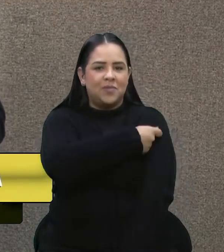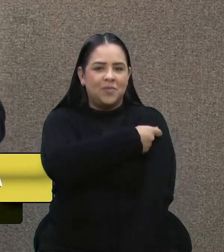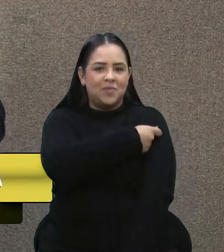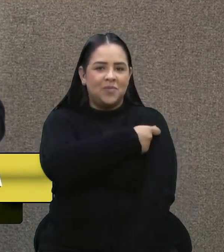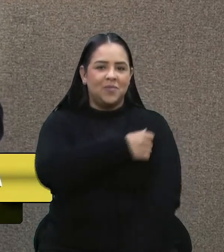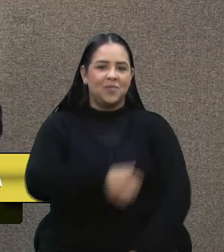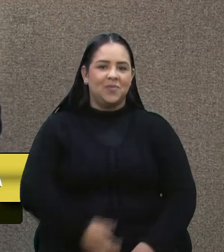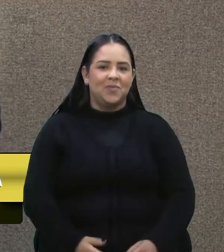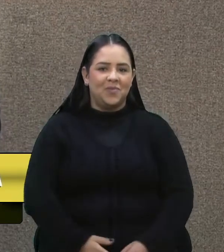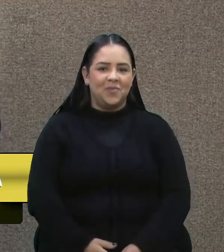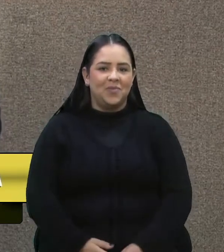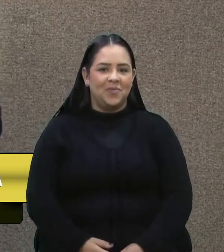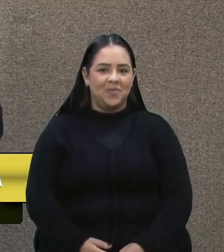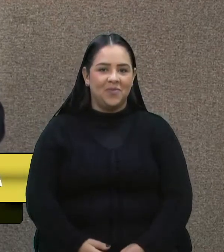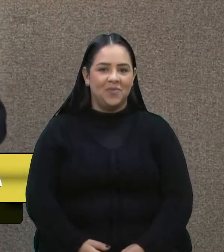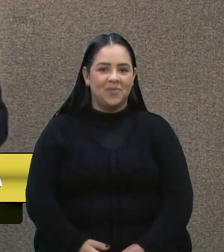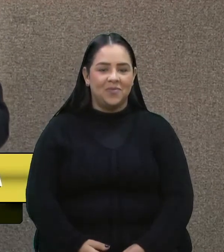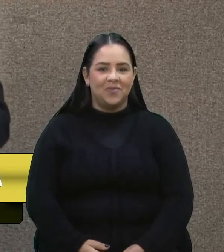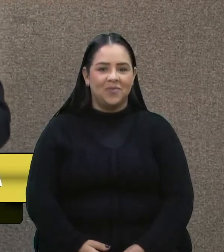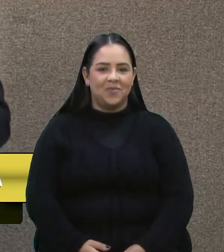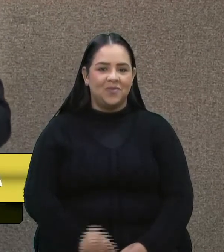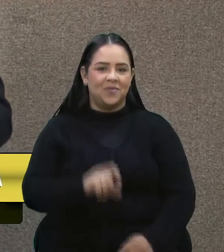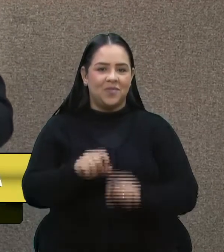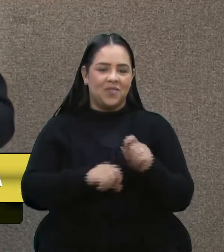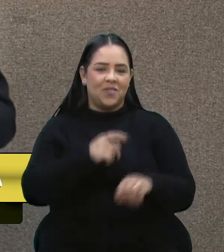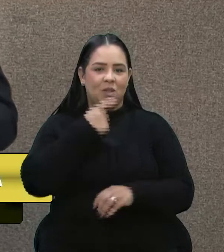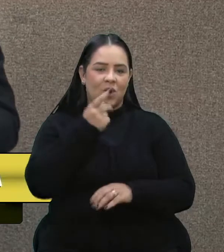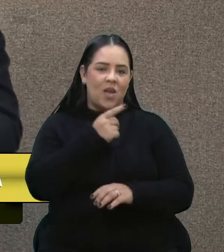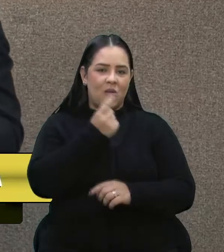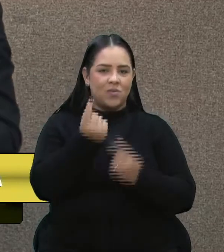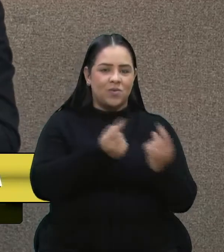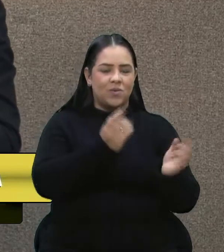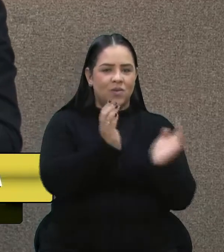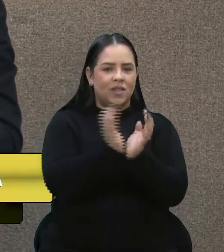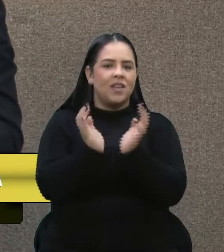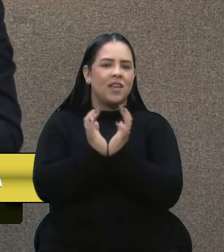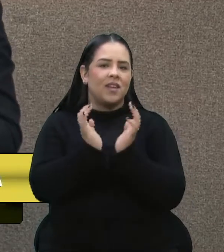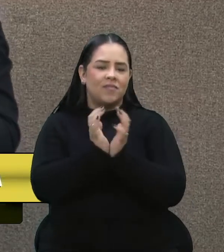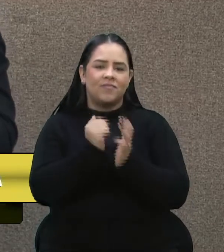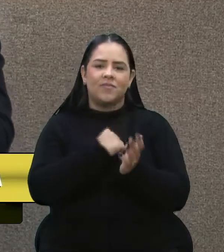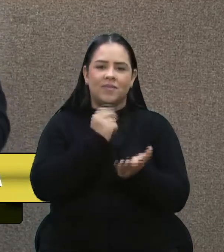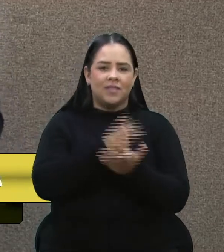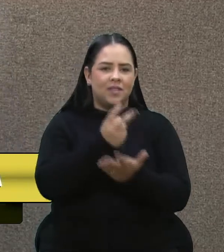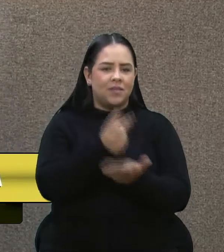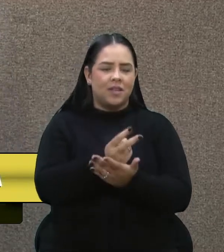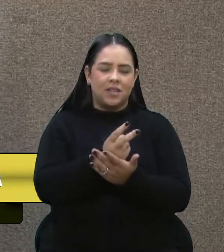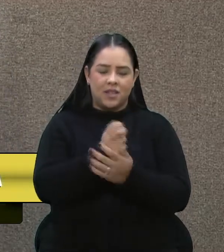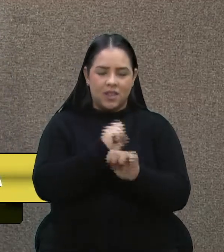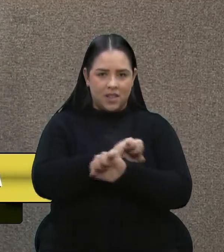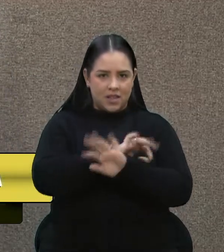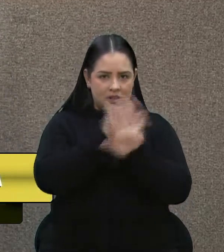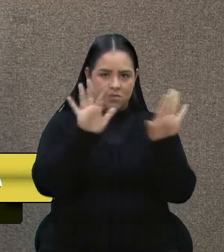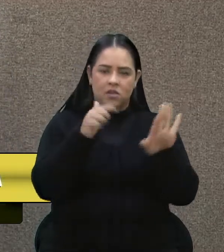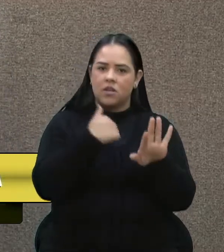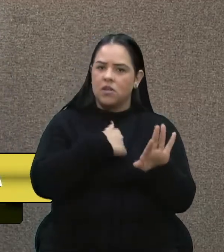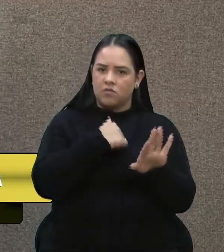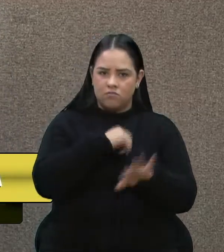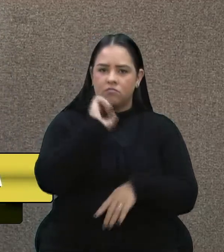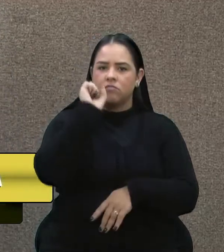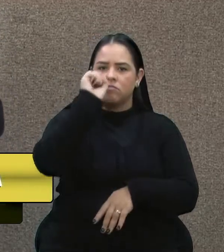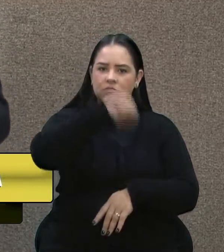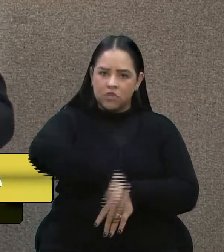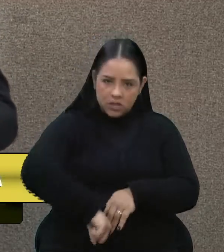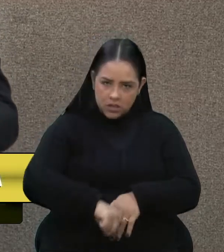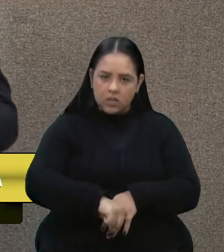importante as colocações dos colegas. Sempre deixo bastante claro que sou favorável. Isso é de primeira mão.